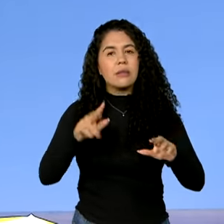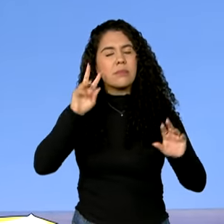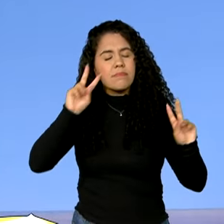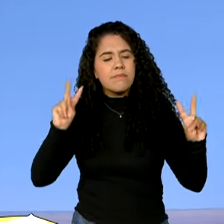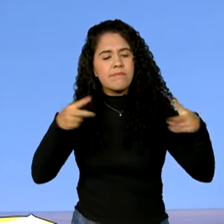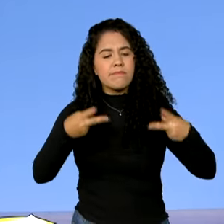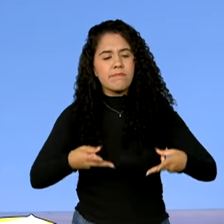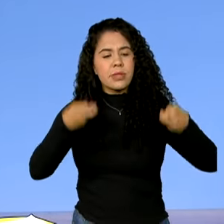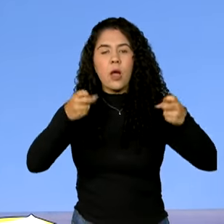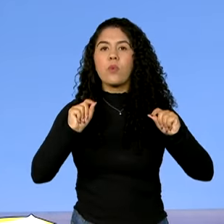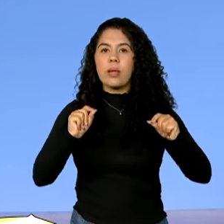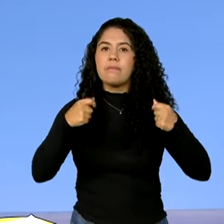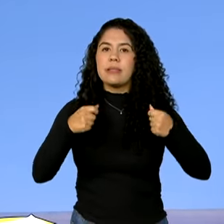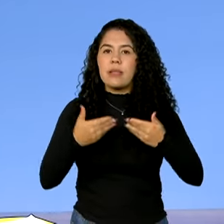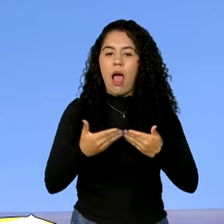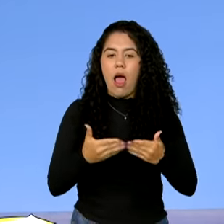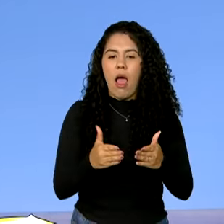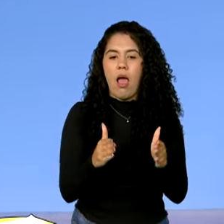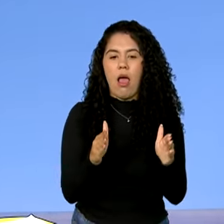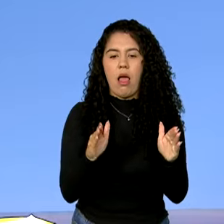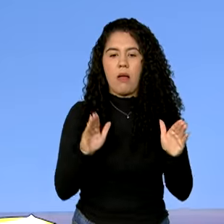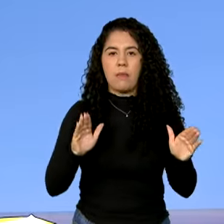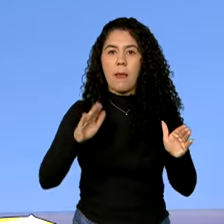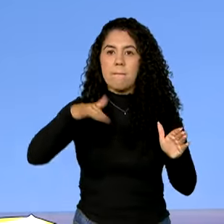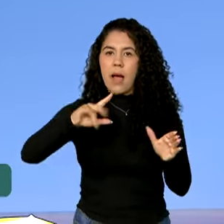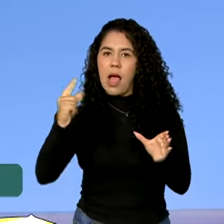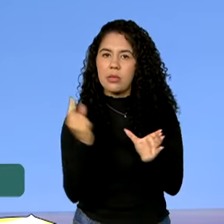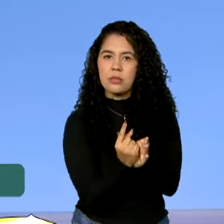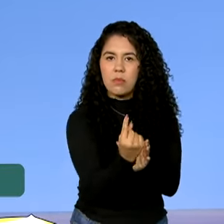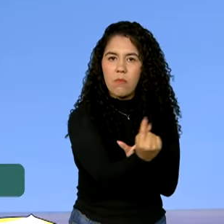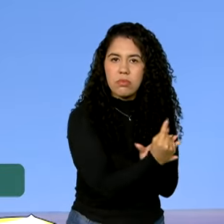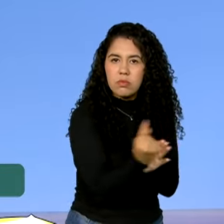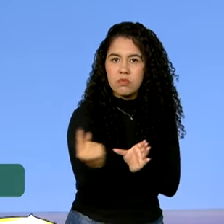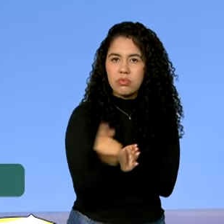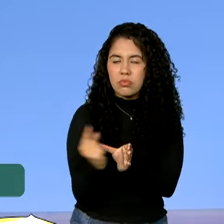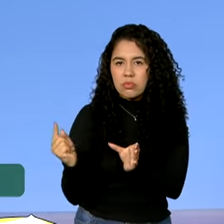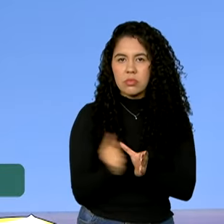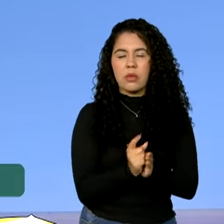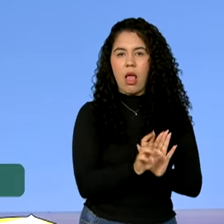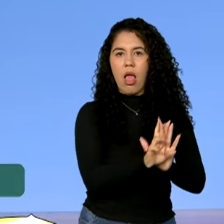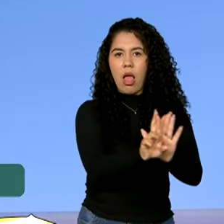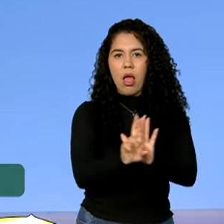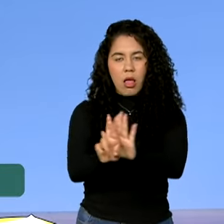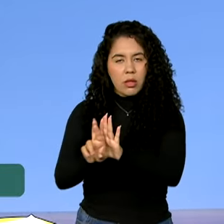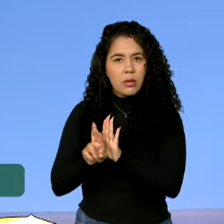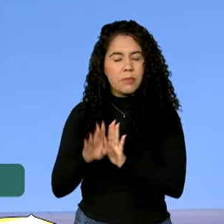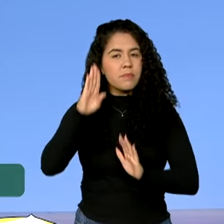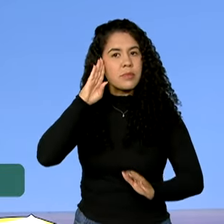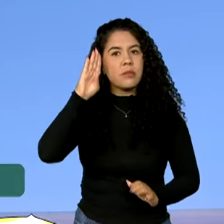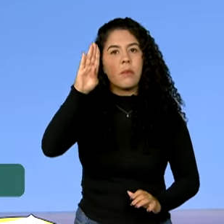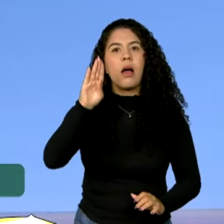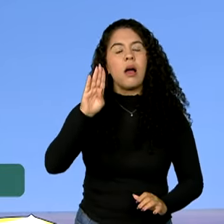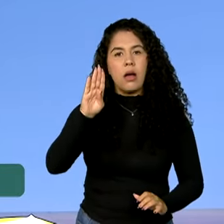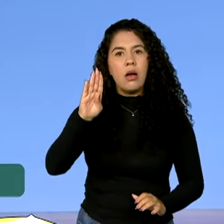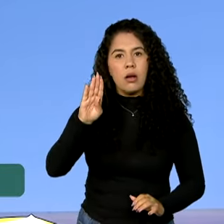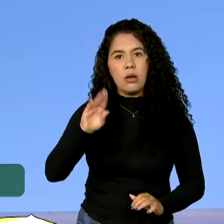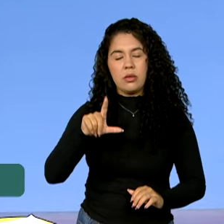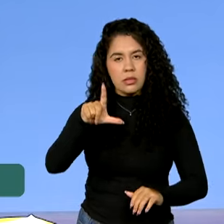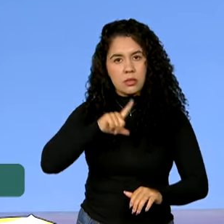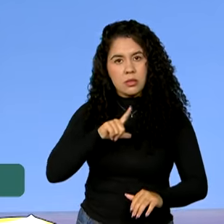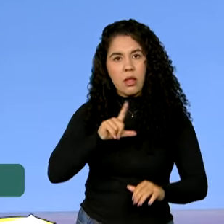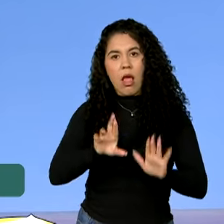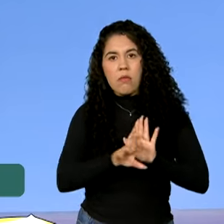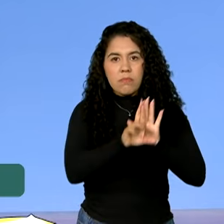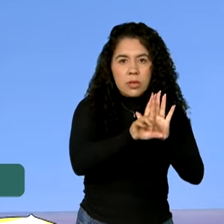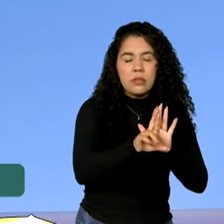de que essa expansão deve acontecer, há um reconhecimento de essa expansão deve contemplar as regiões subrepresentadas